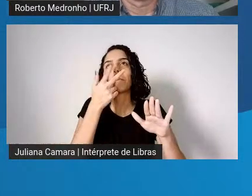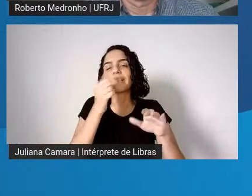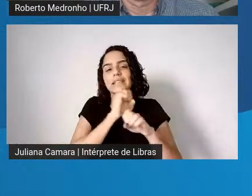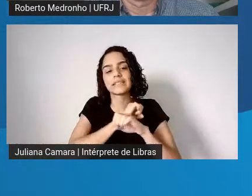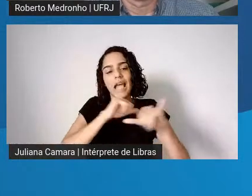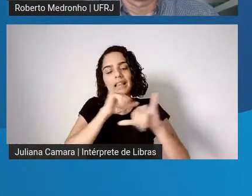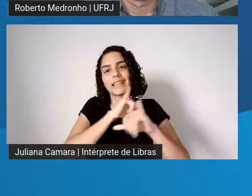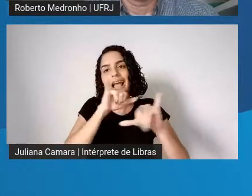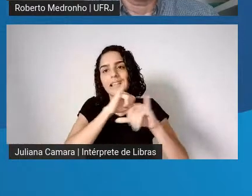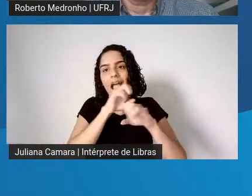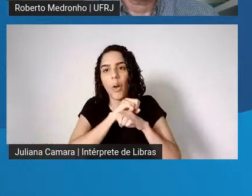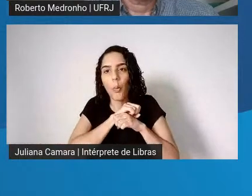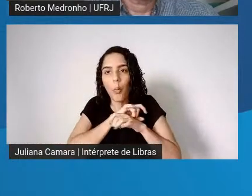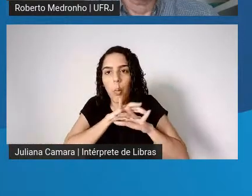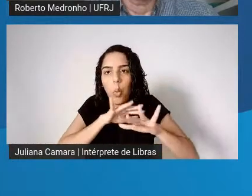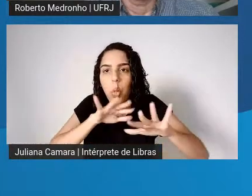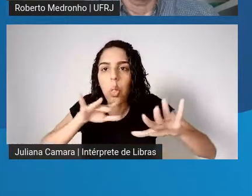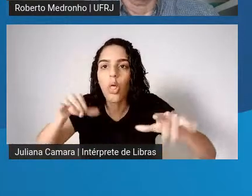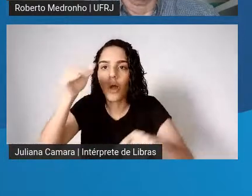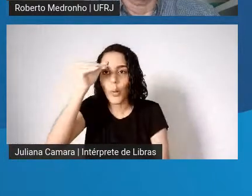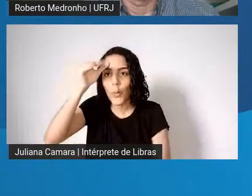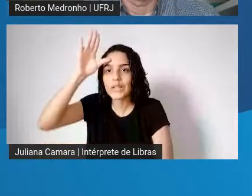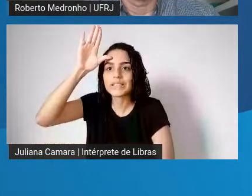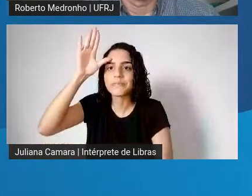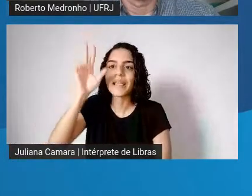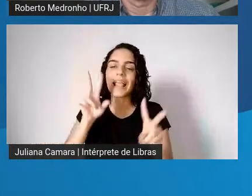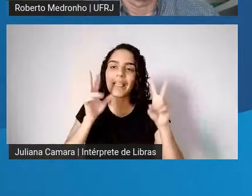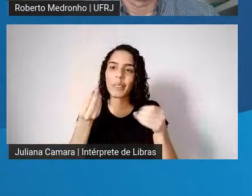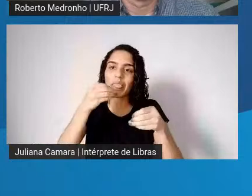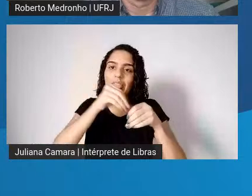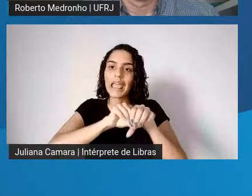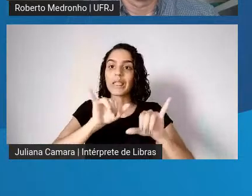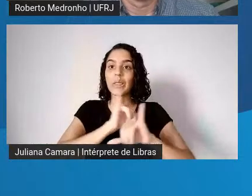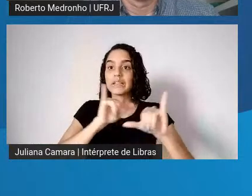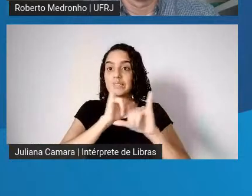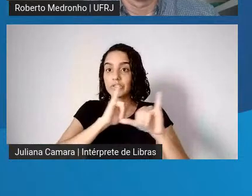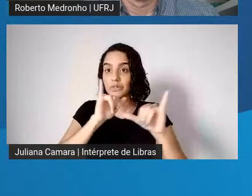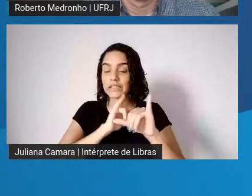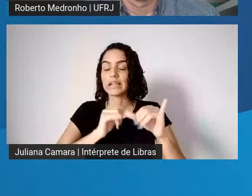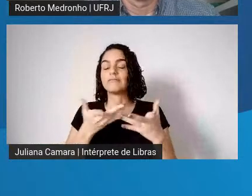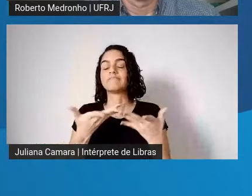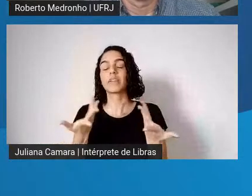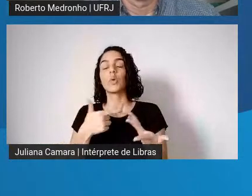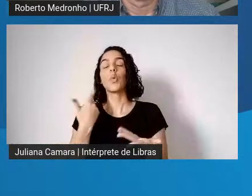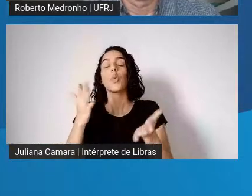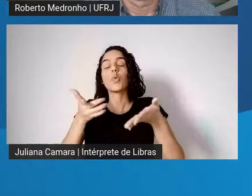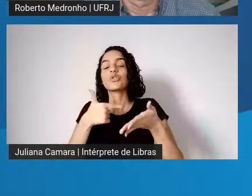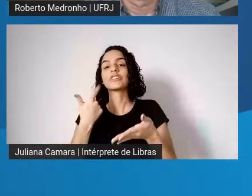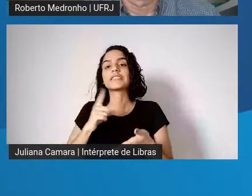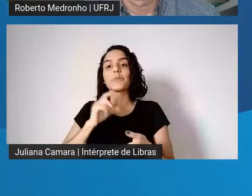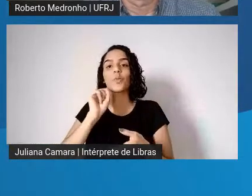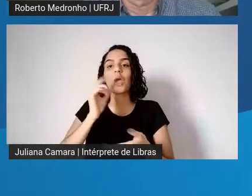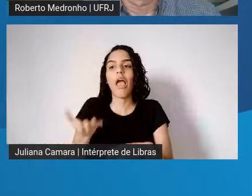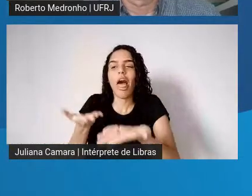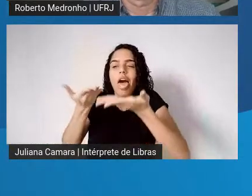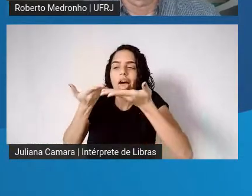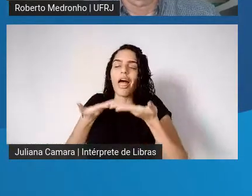divulgar conhecimentos para as mídias, né, então a gente tem a honra aqui de receber pessoas